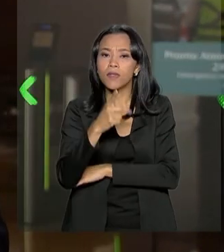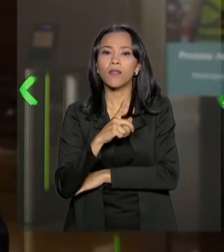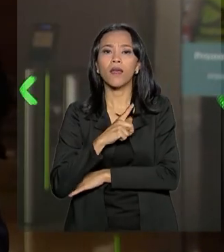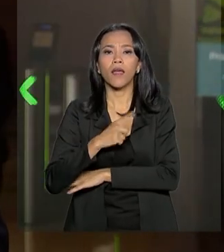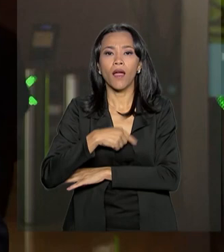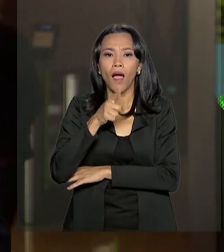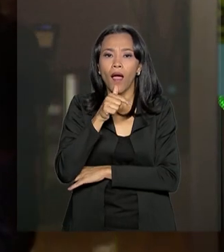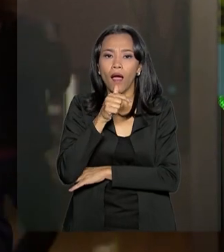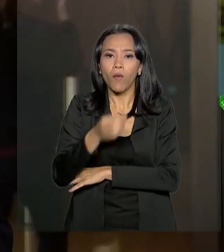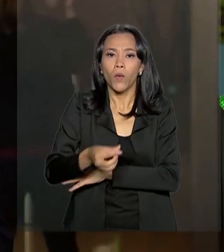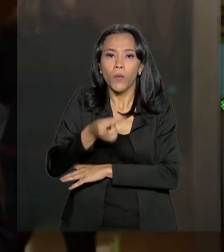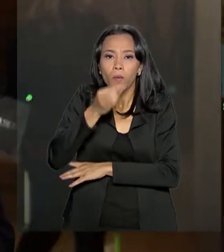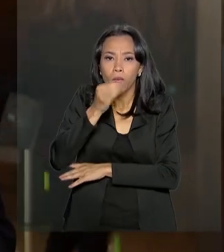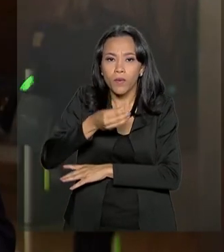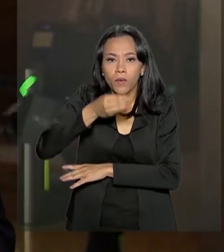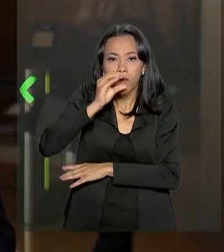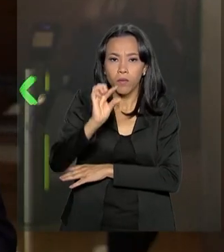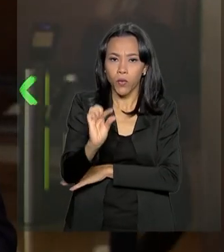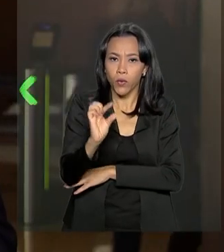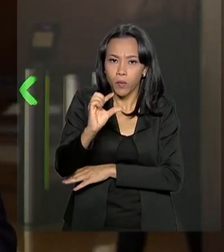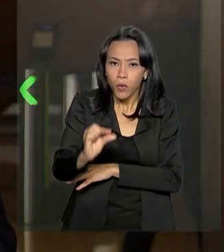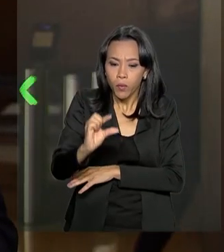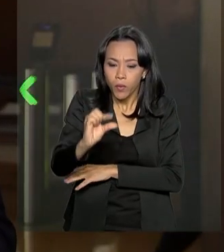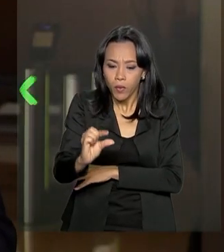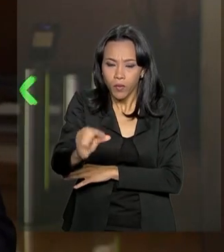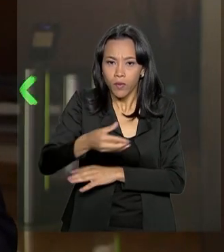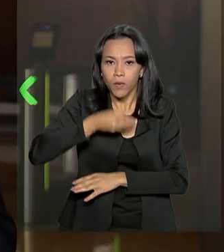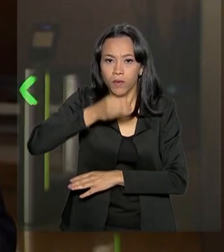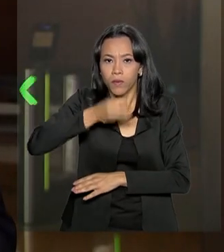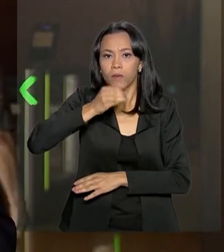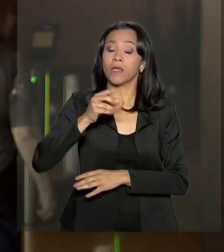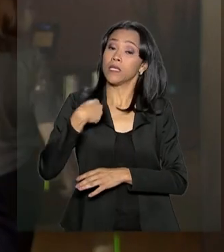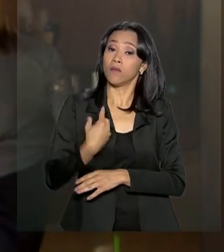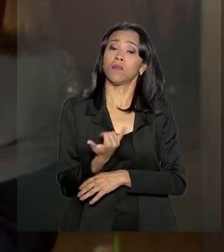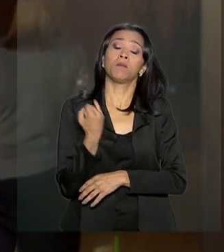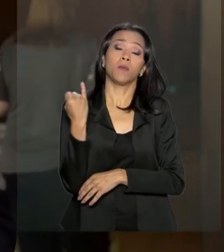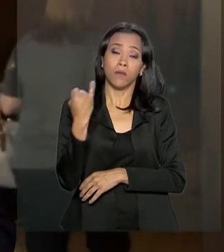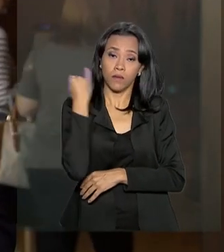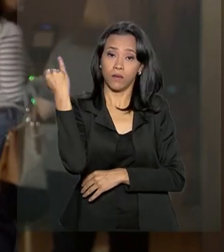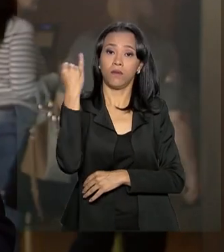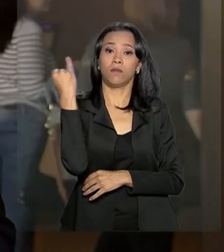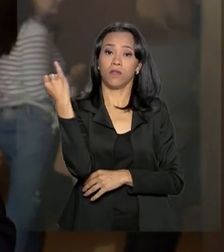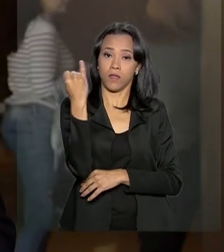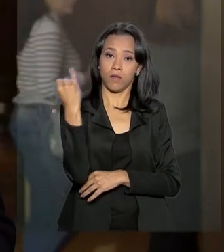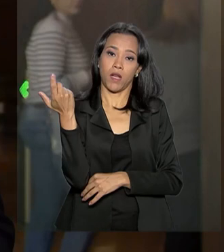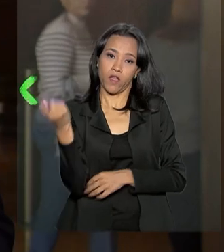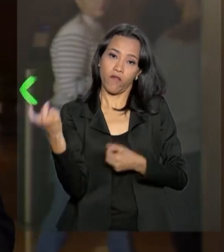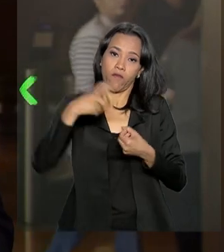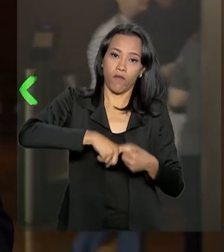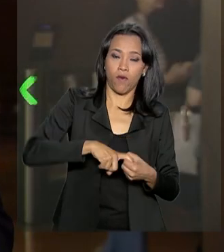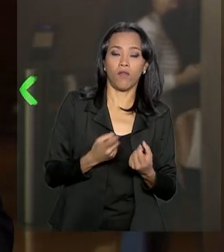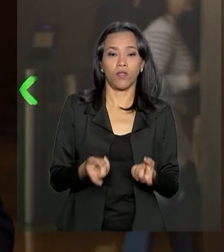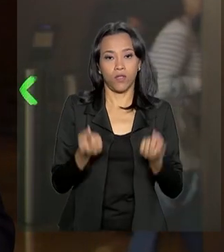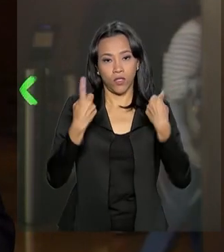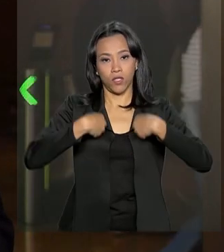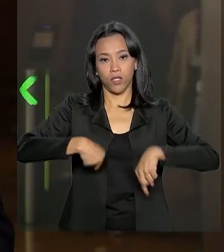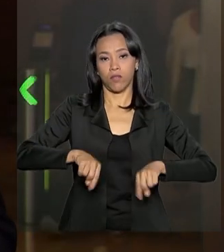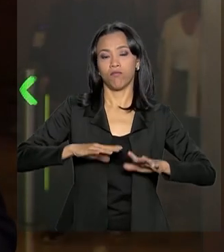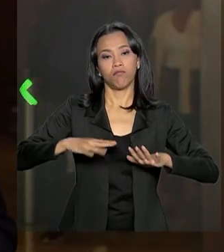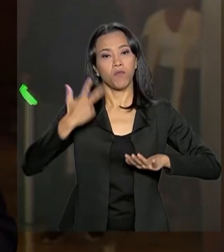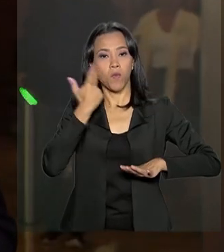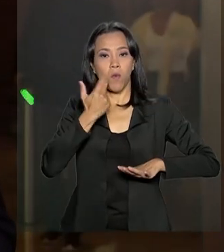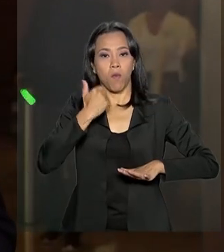pequenas porções de água. E isso é importante para que ele recupere as atividades do sistema